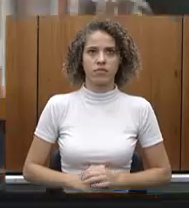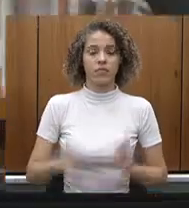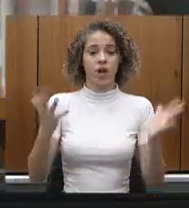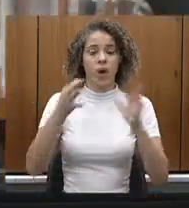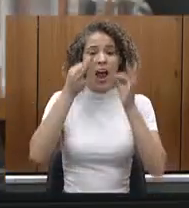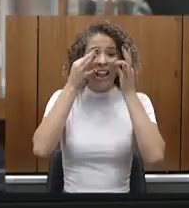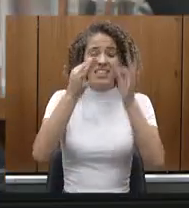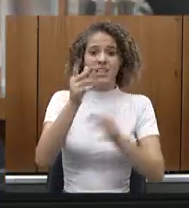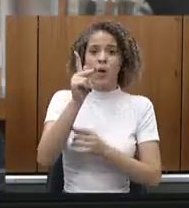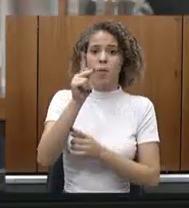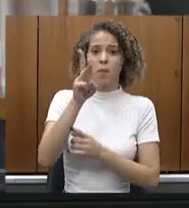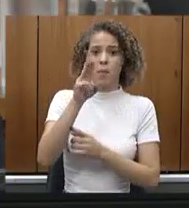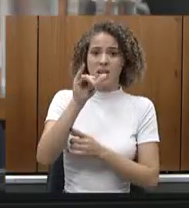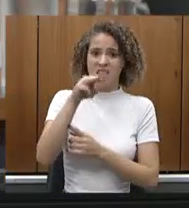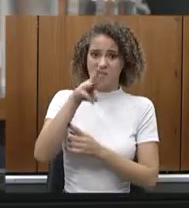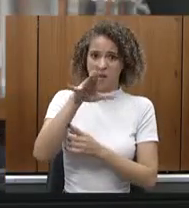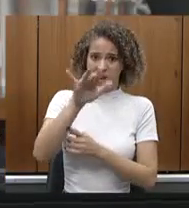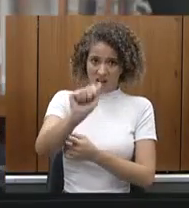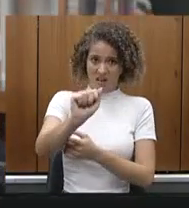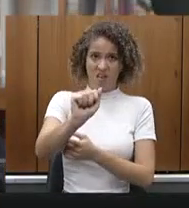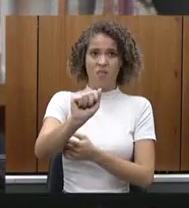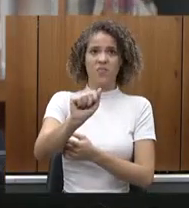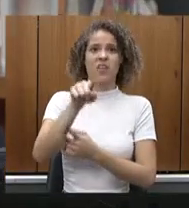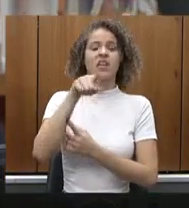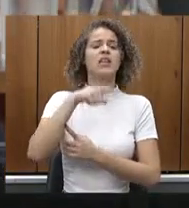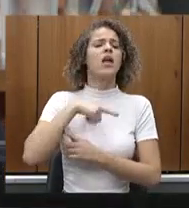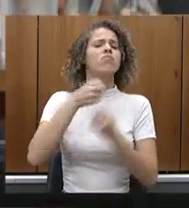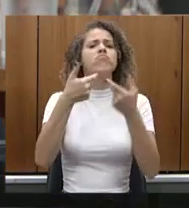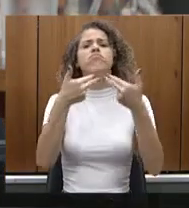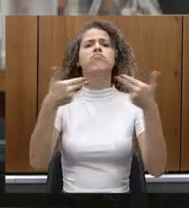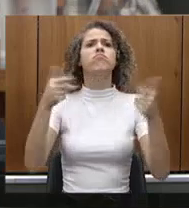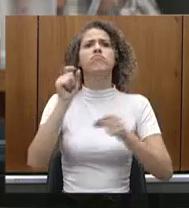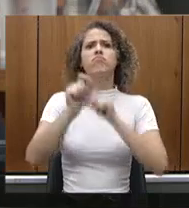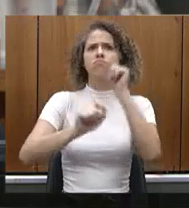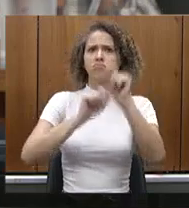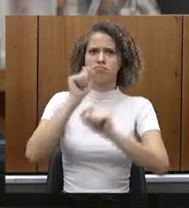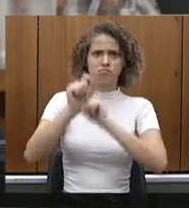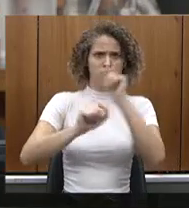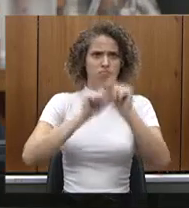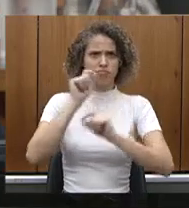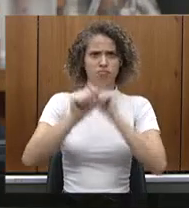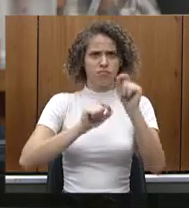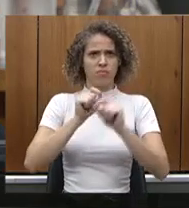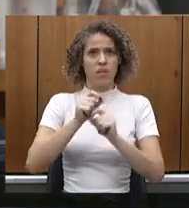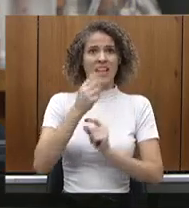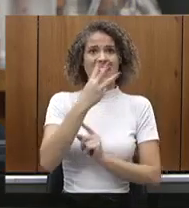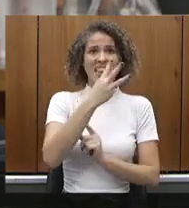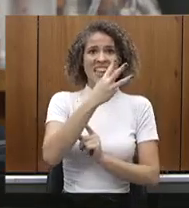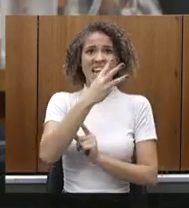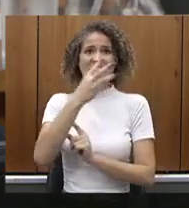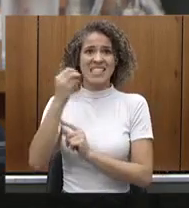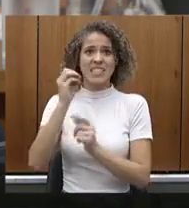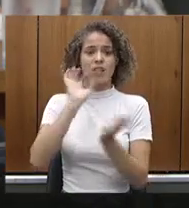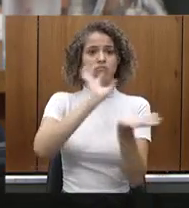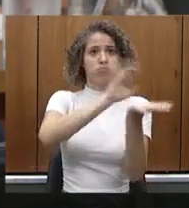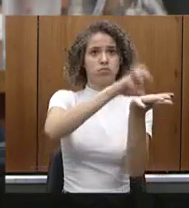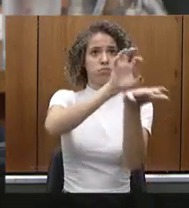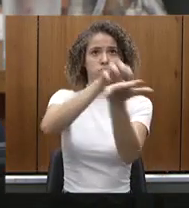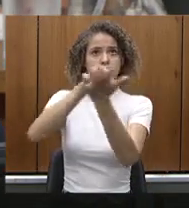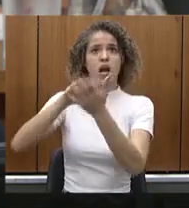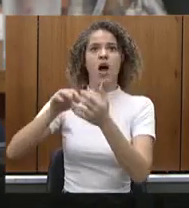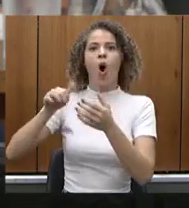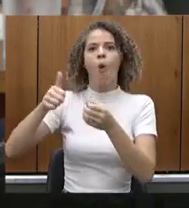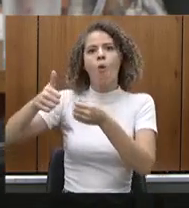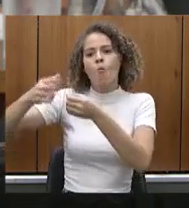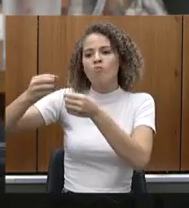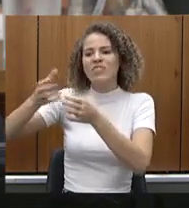atenção primária. O que nós temos aí de novidades? Mais recurso para mais de 300 municípios para a Academia da Saúde. Nós estamos falando